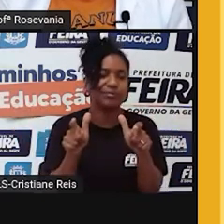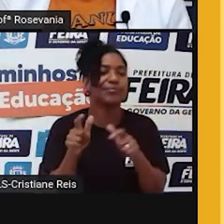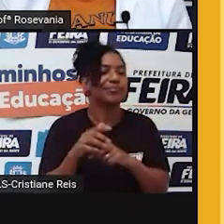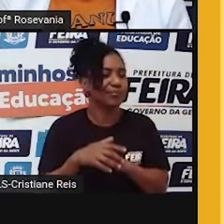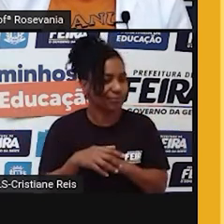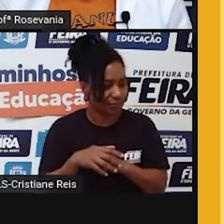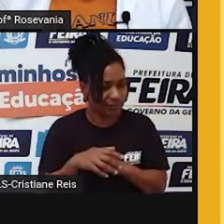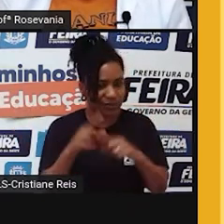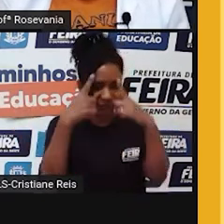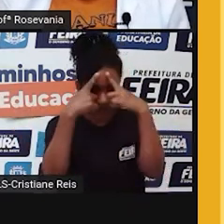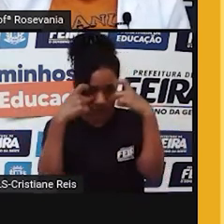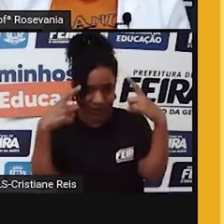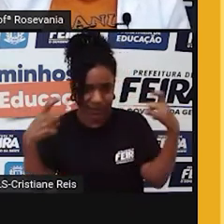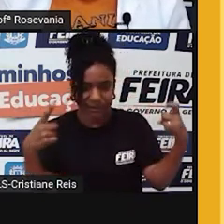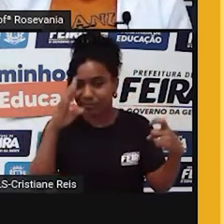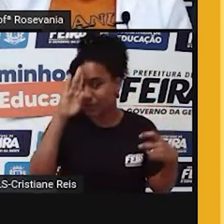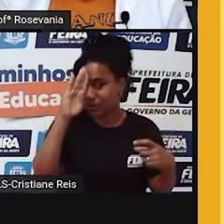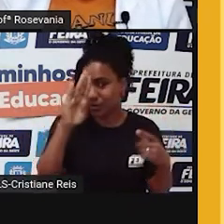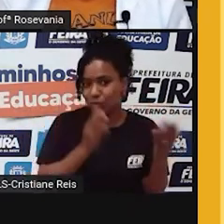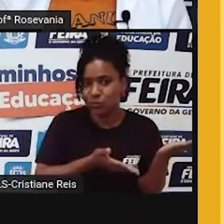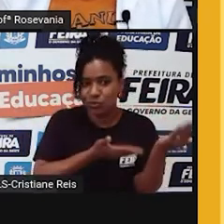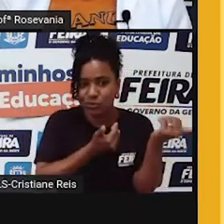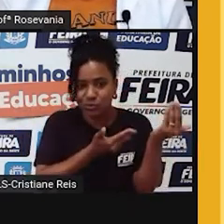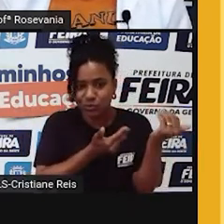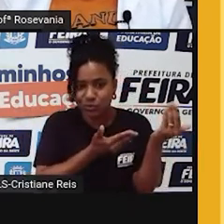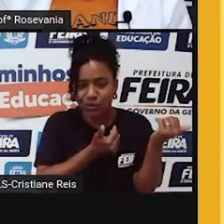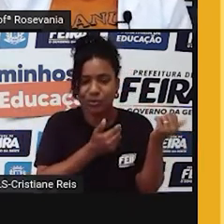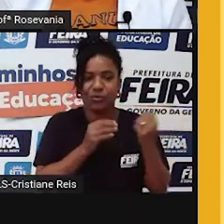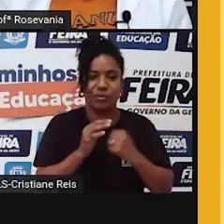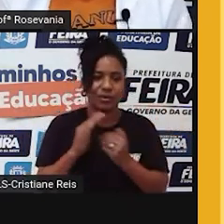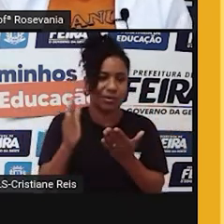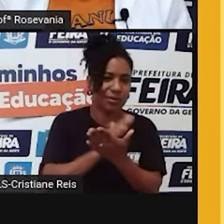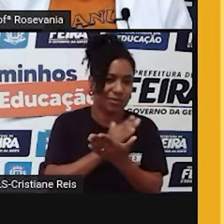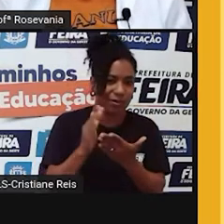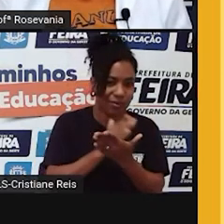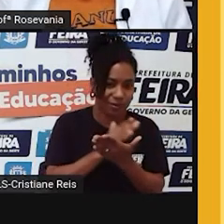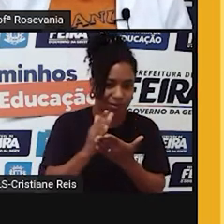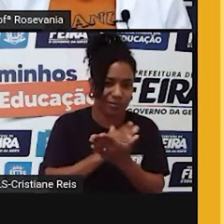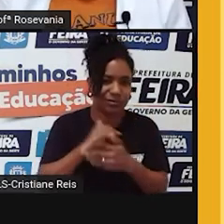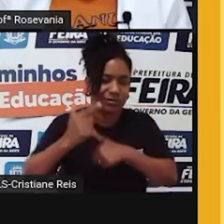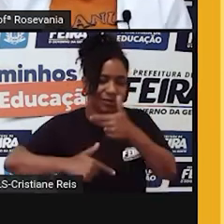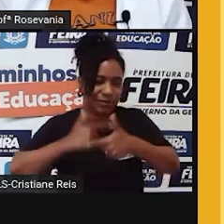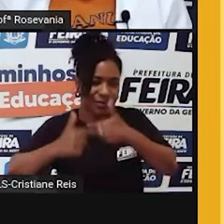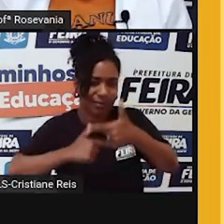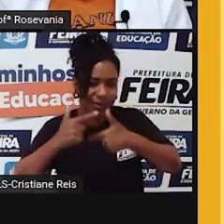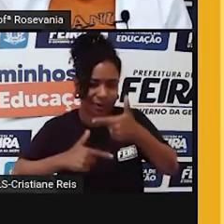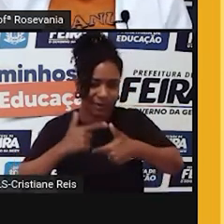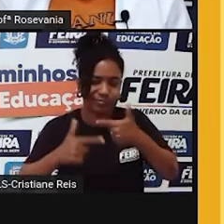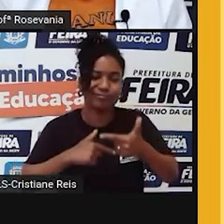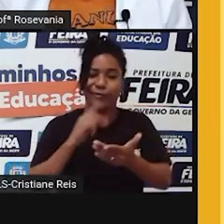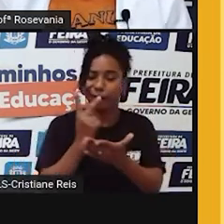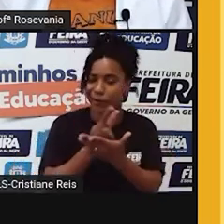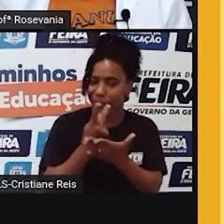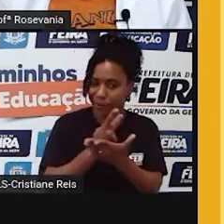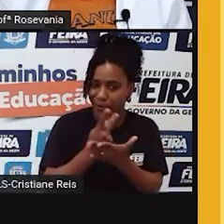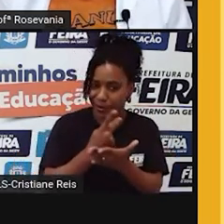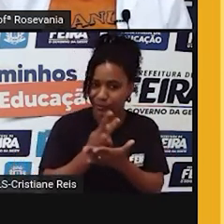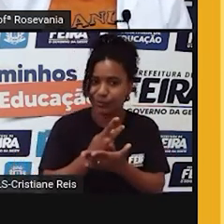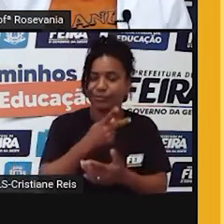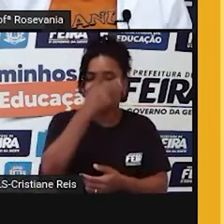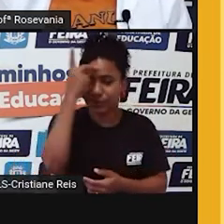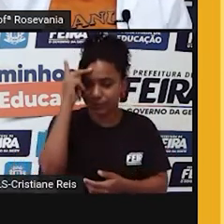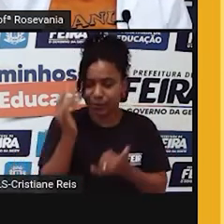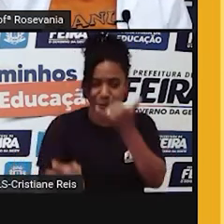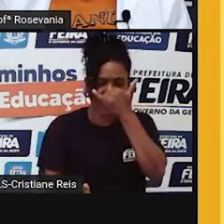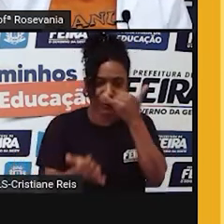a questão da, principalmente, né, ligado a algumas atividades ilícitas que têm matado muita gente, né, no nosso